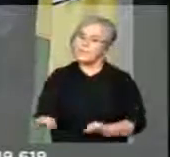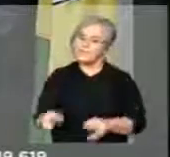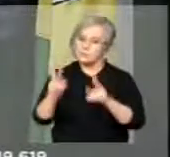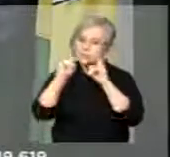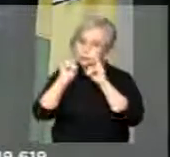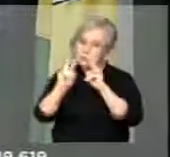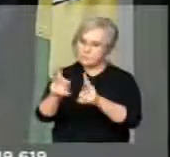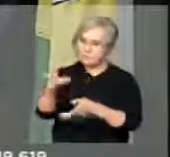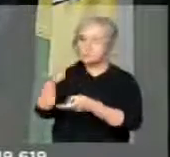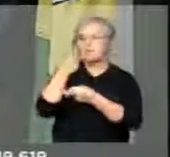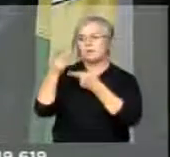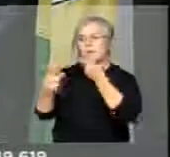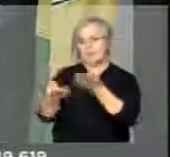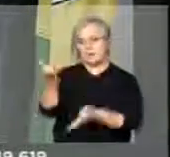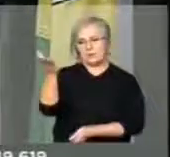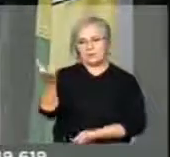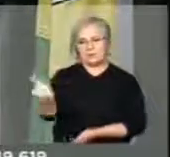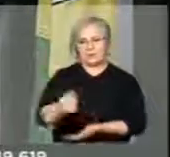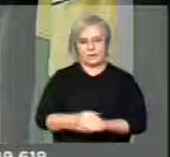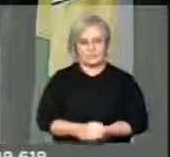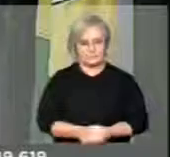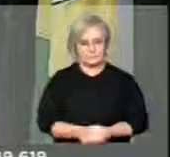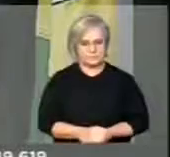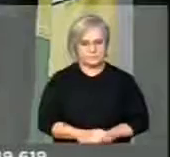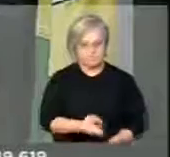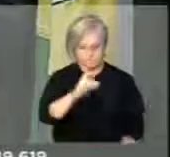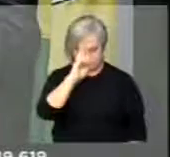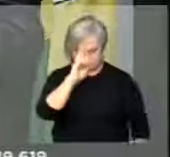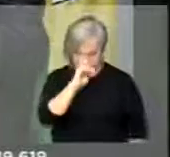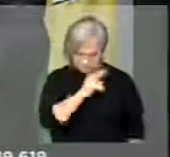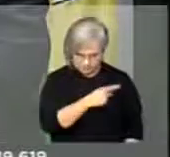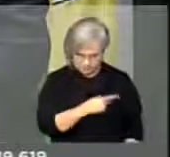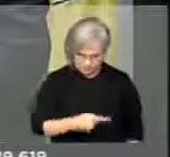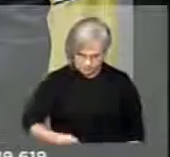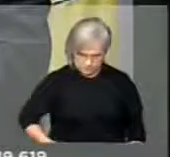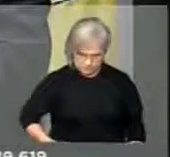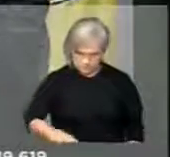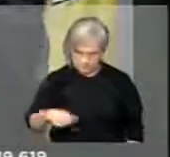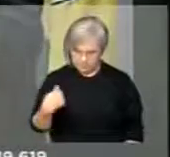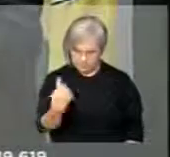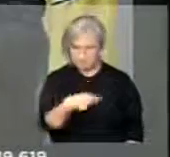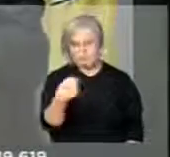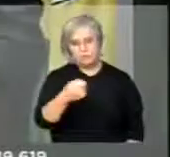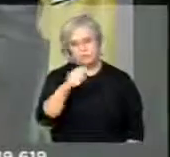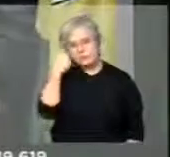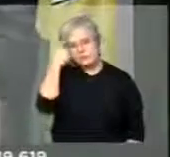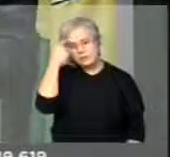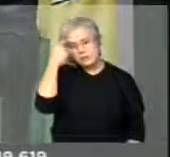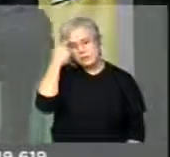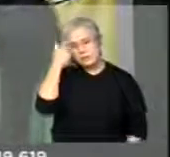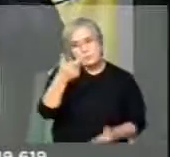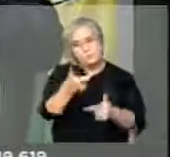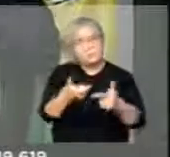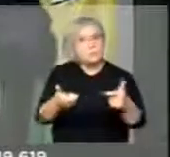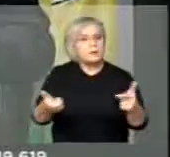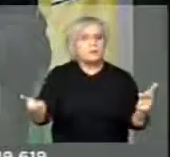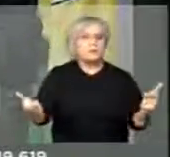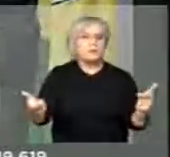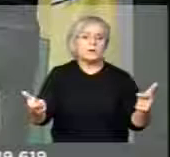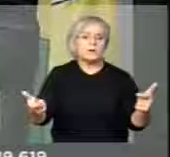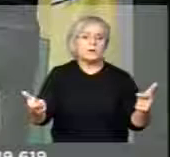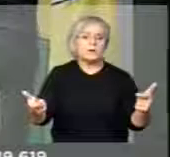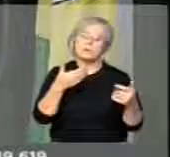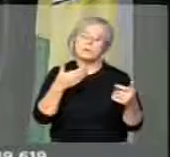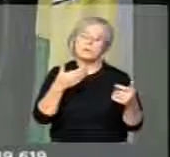esse tipo de colocação. Senhor presidente, nós temos que pensar grande, nós temos que pensar